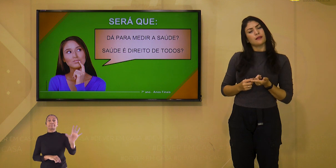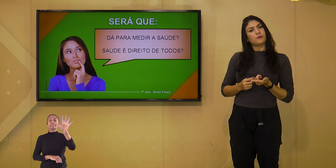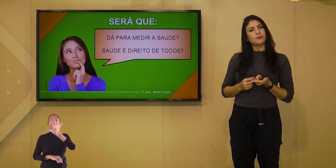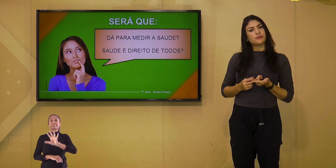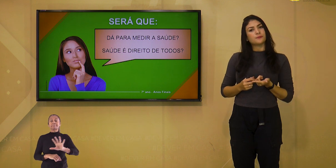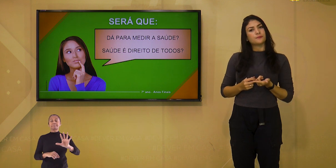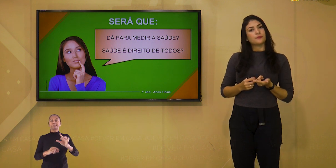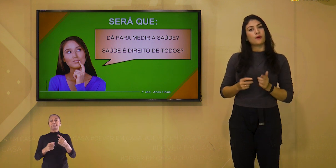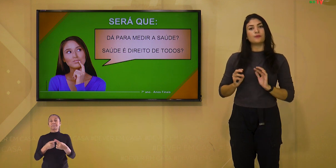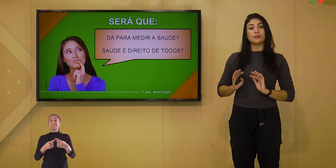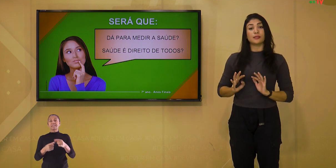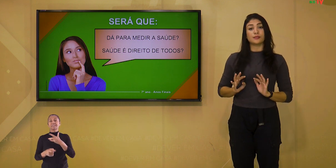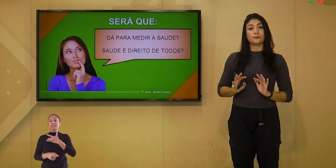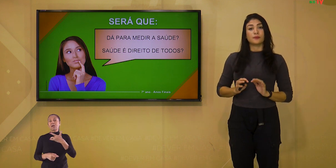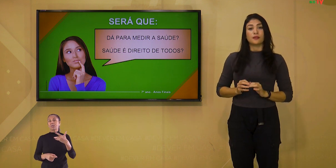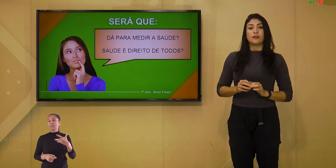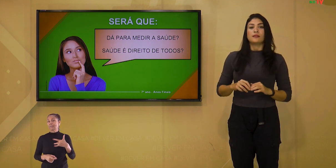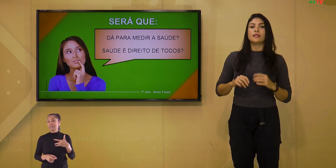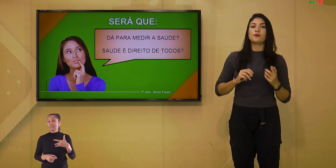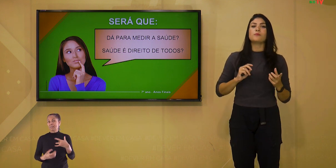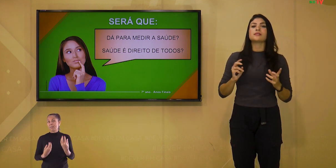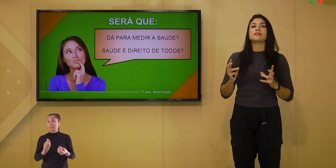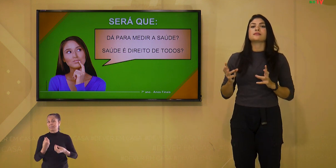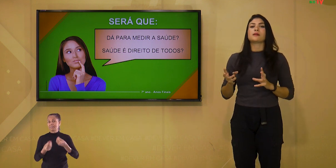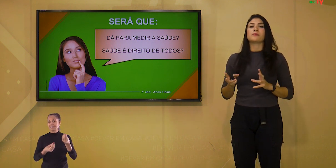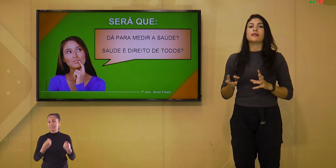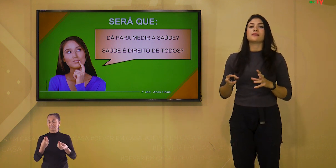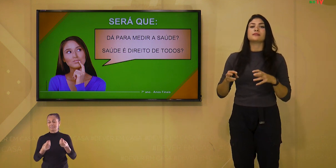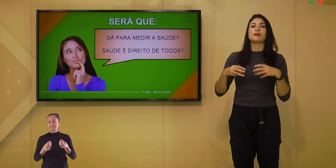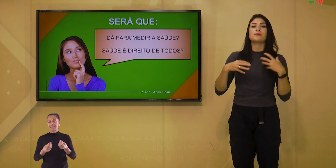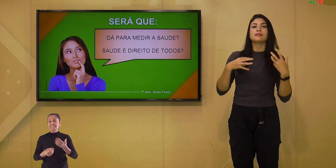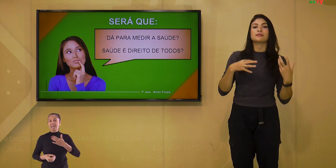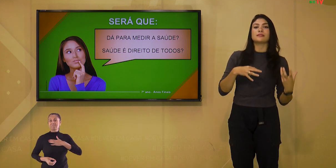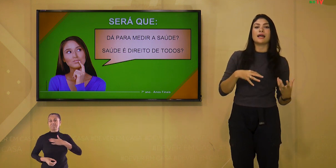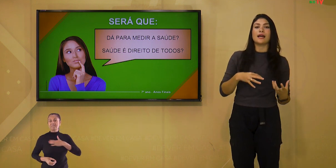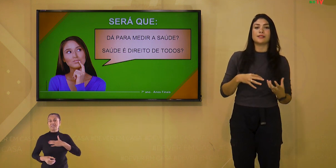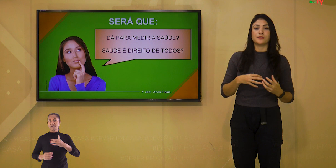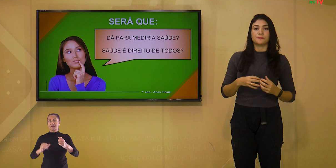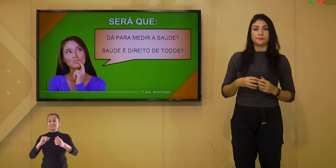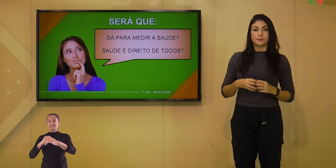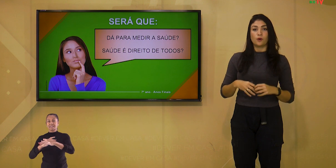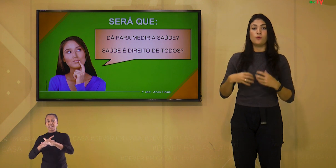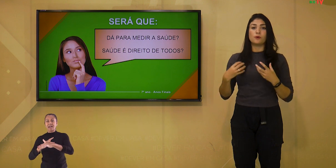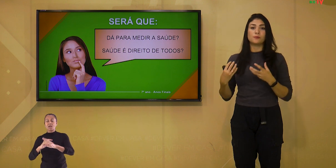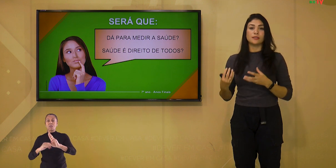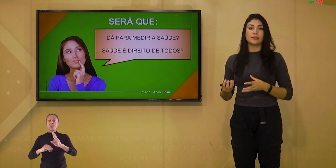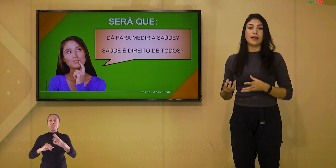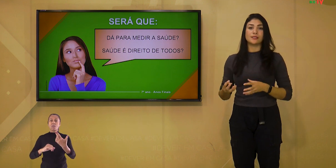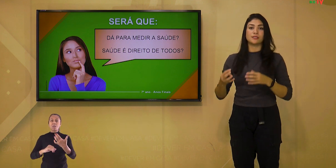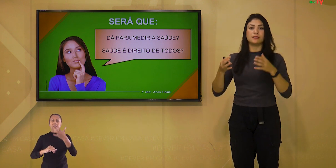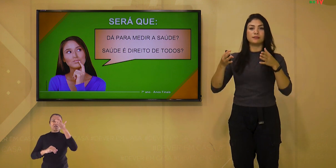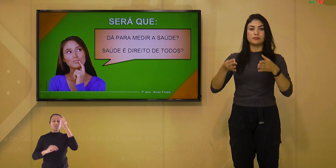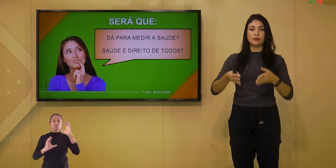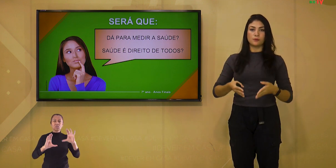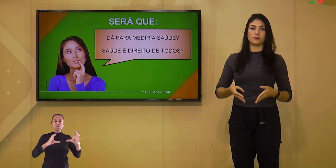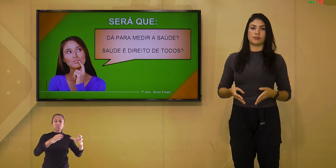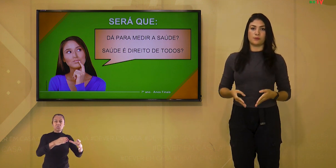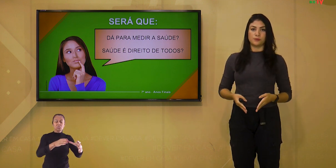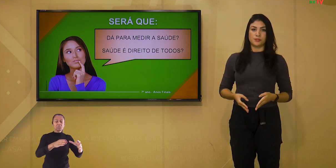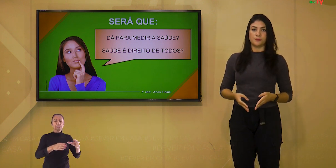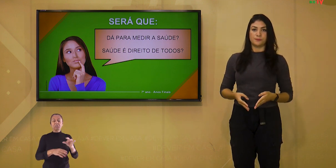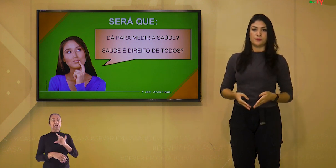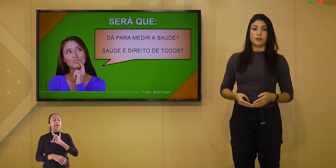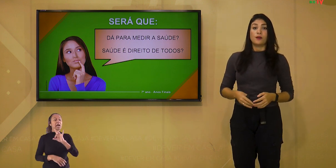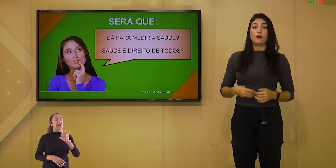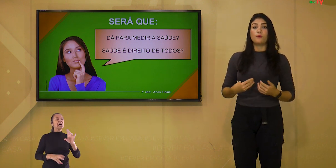para medir saúde? Ou seja, tem como a gente saber se a minha cidade ou comunidade estão com